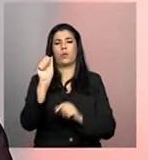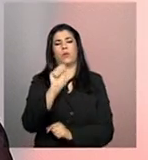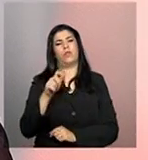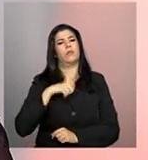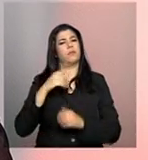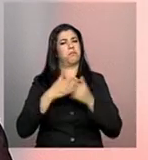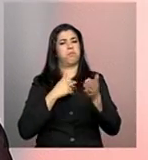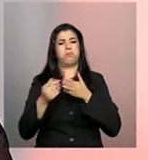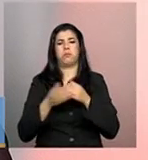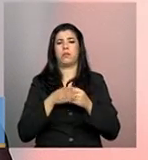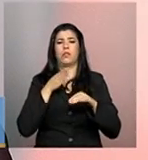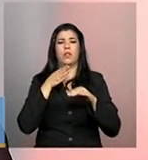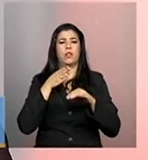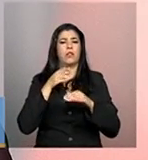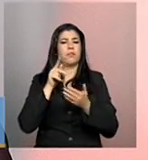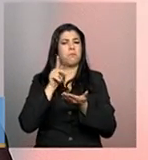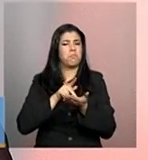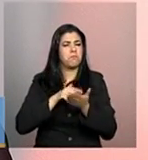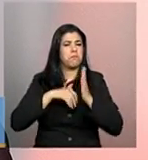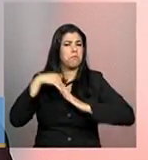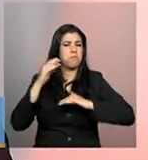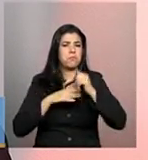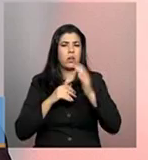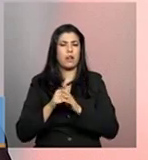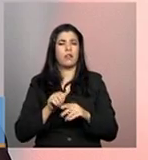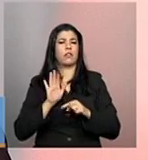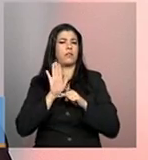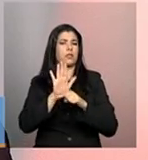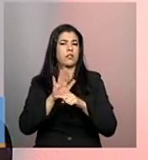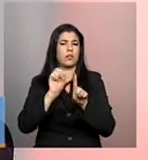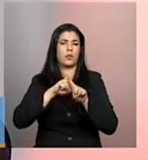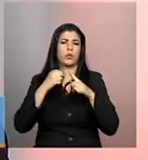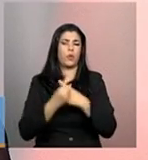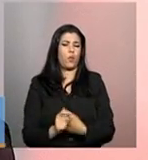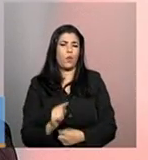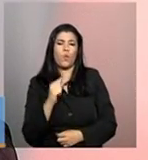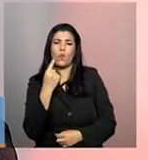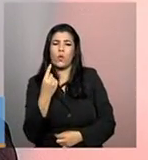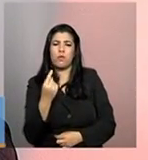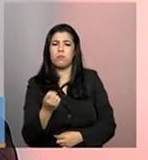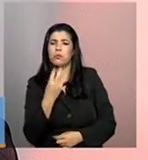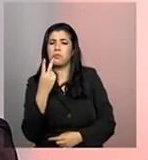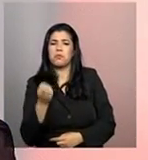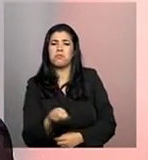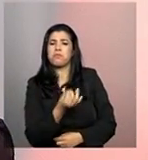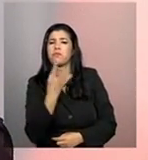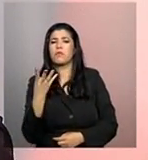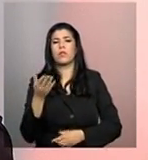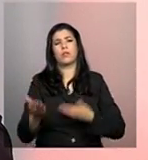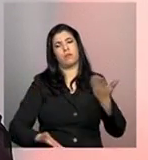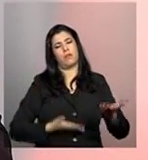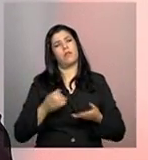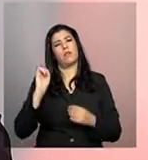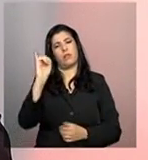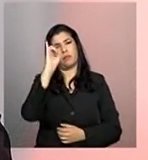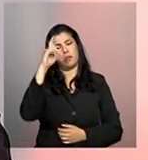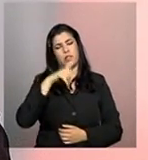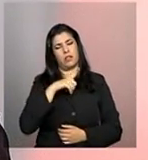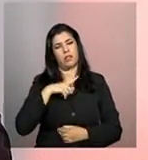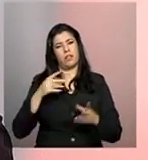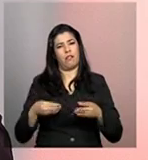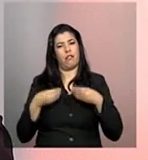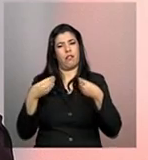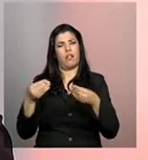atuação na área da assistência social, seja com um único serviço, ou seja, com vários serviços, elas devem integrar o cadastro